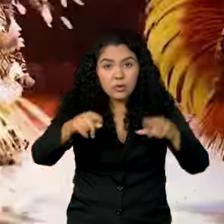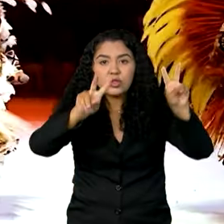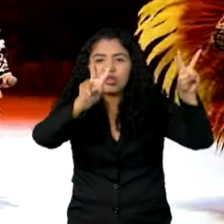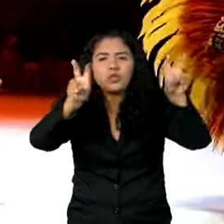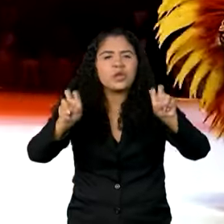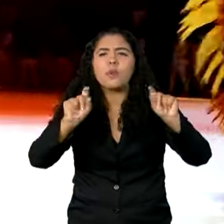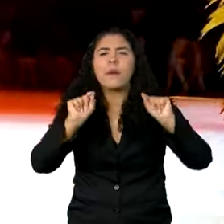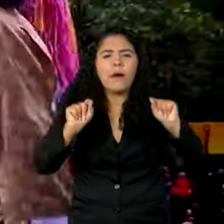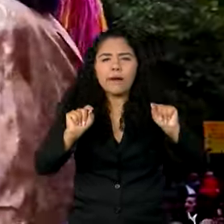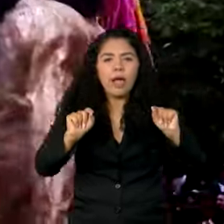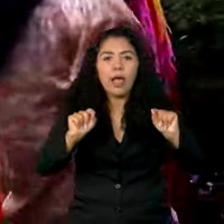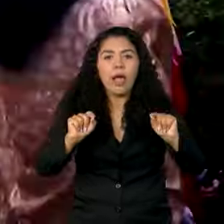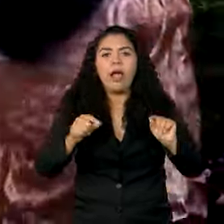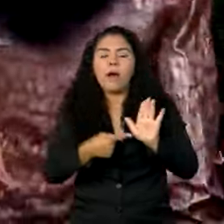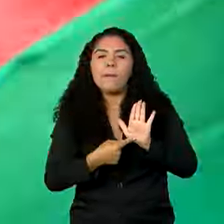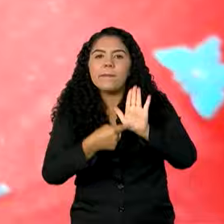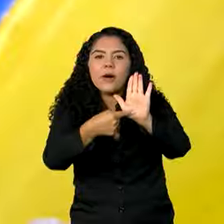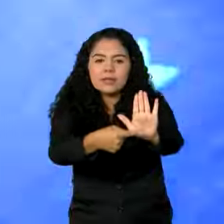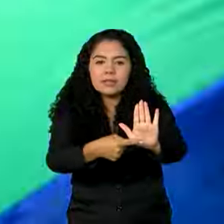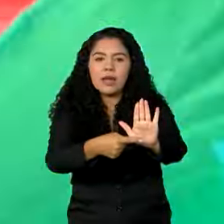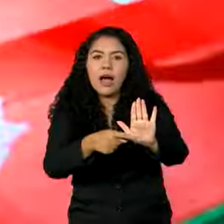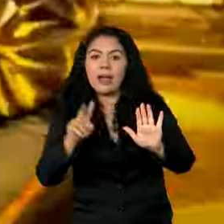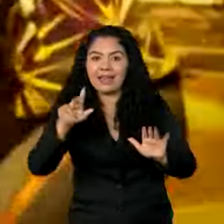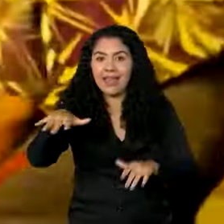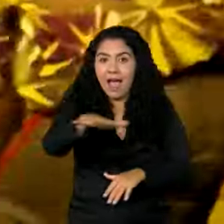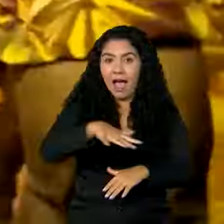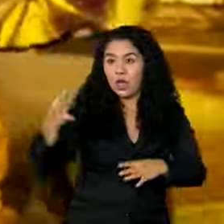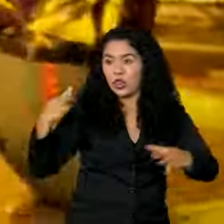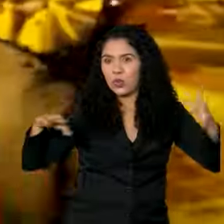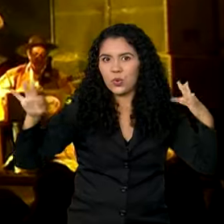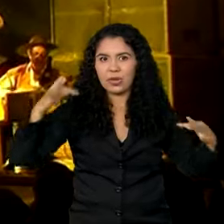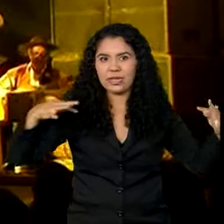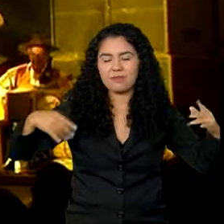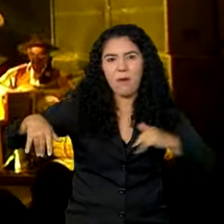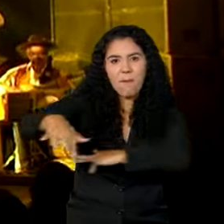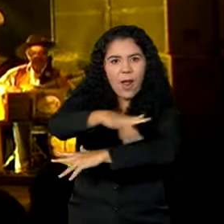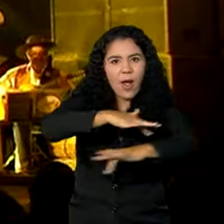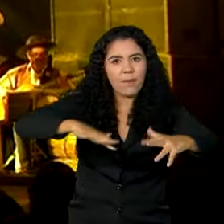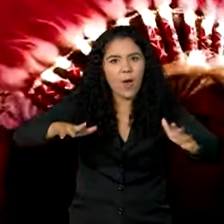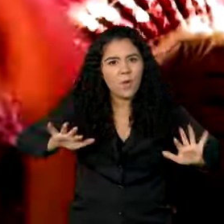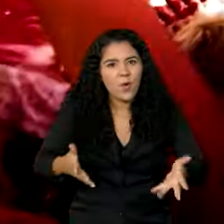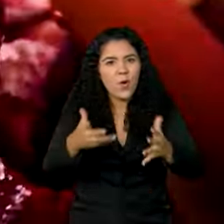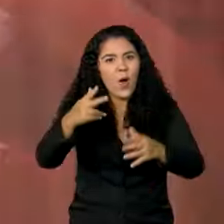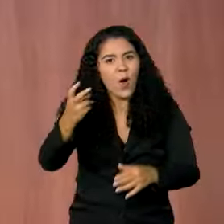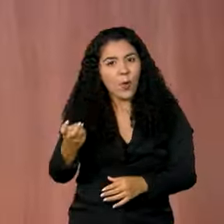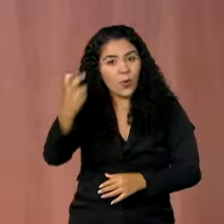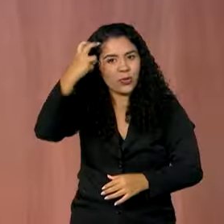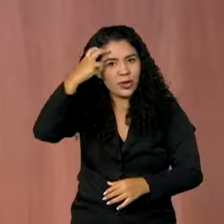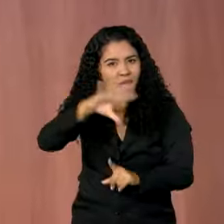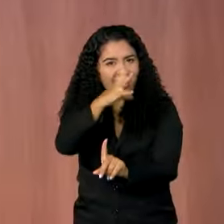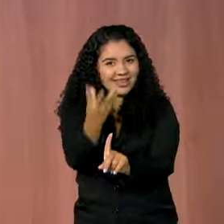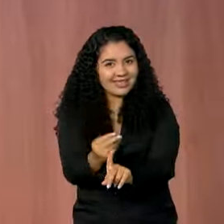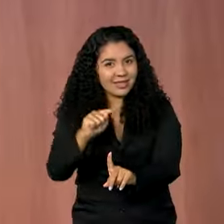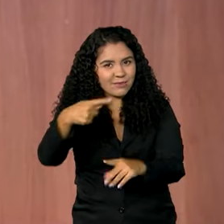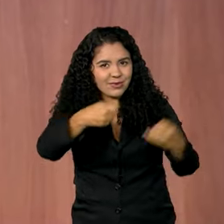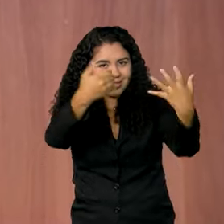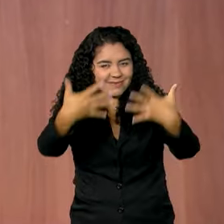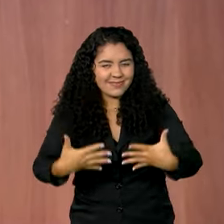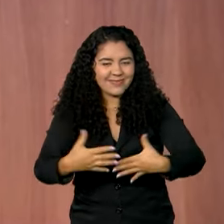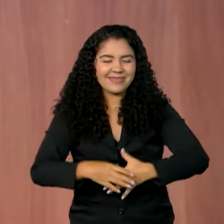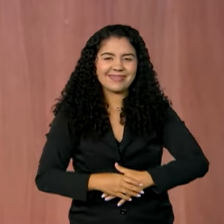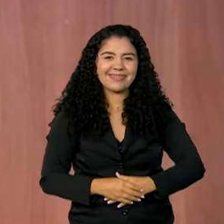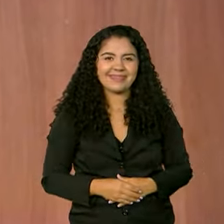Rumo Certo, vamos mostrar como a retomada do turismo incentiva a produção cultural e artística. A gente volta já já.